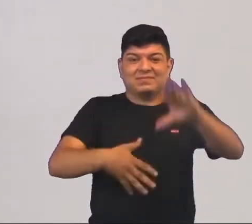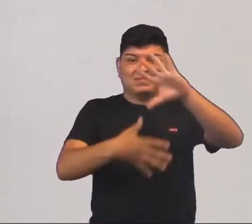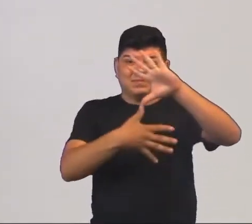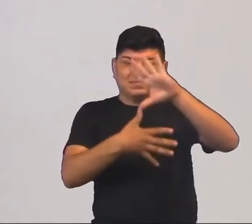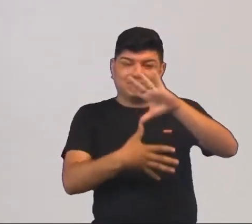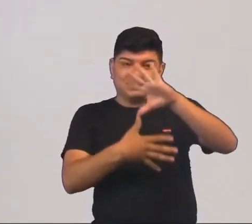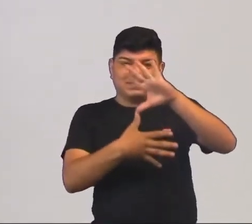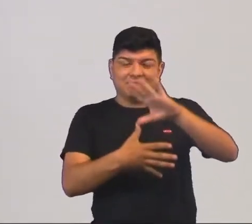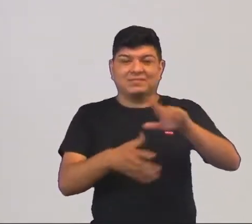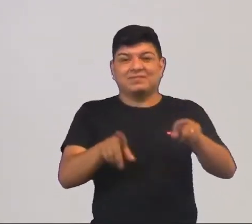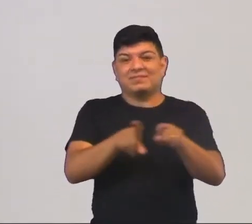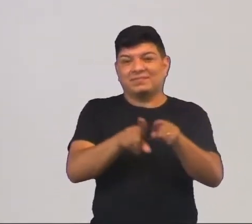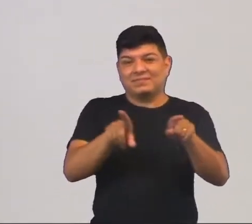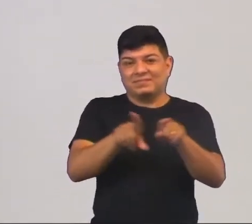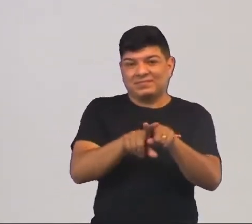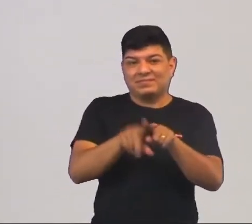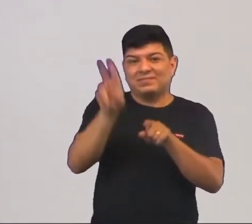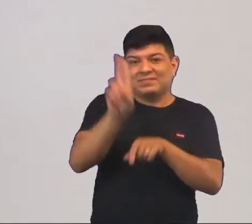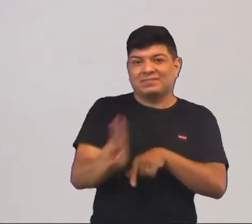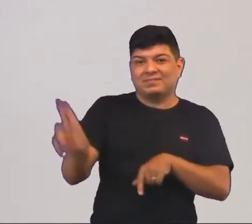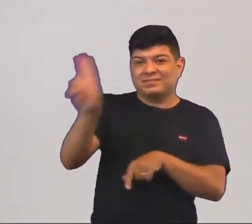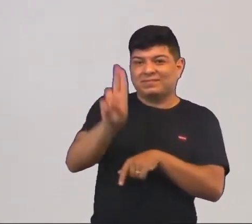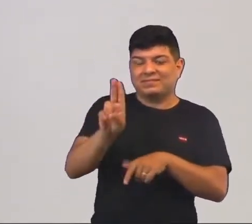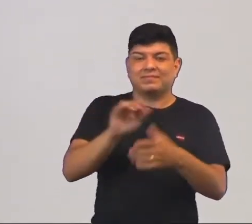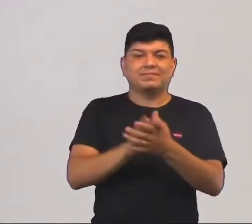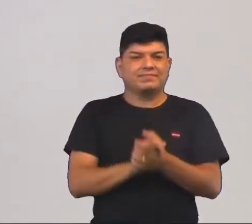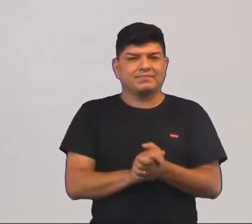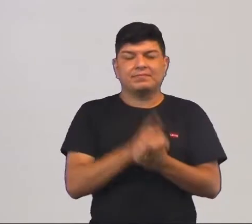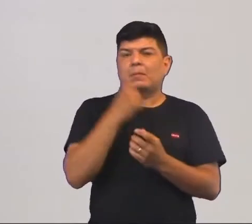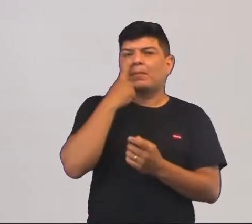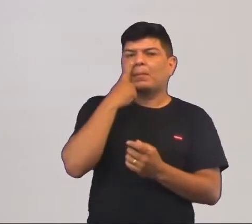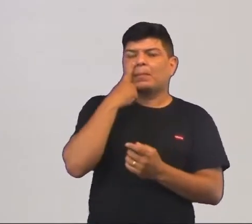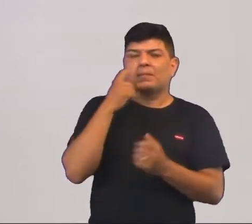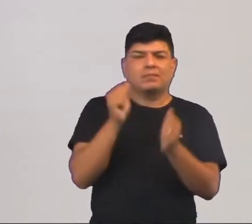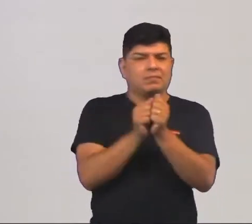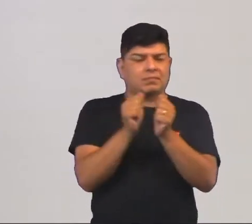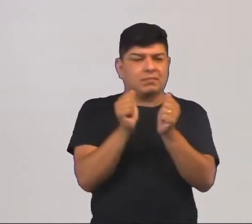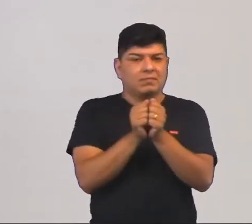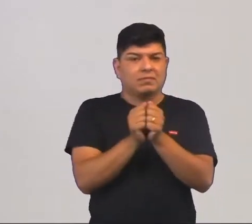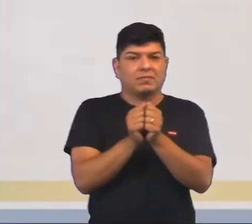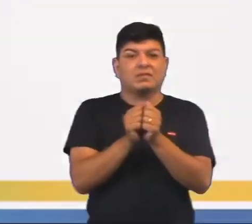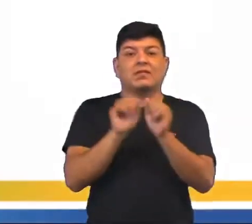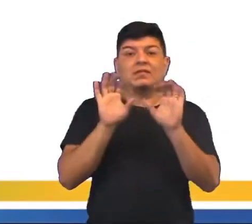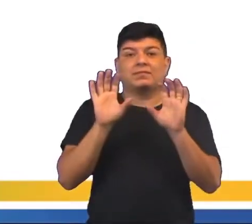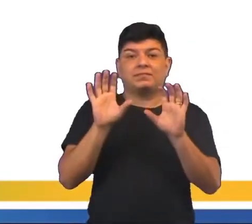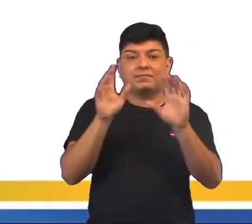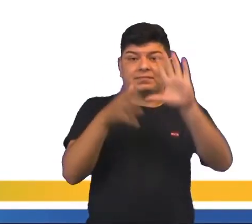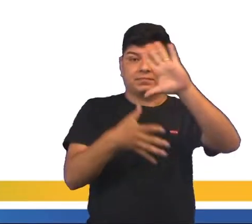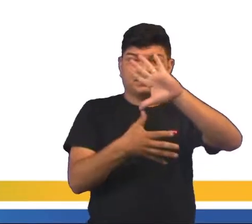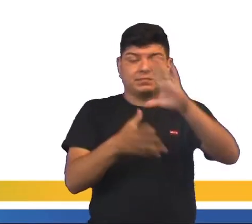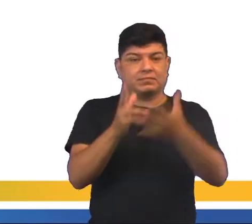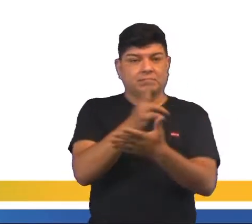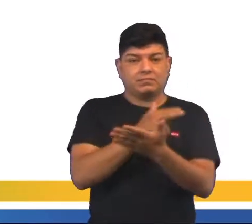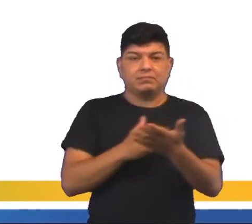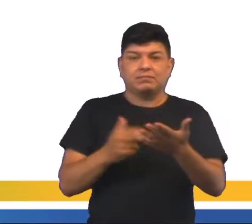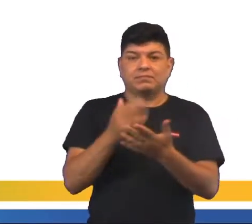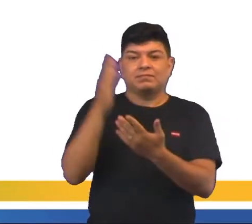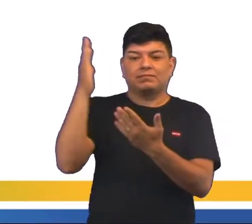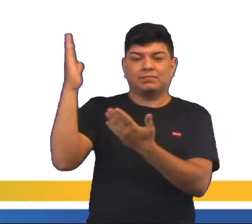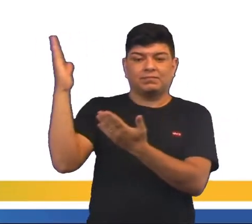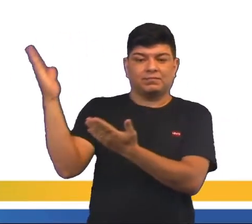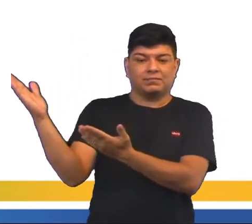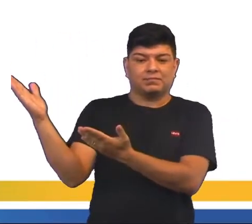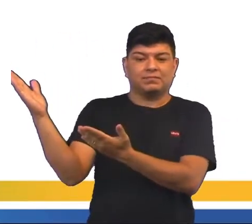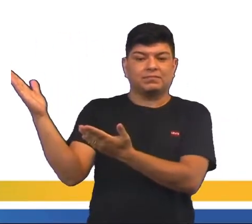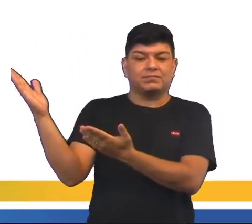Latina e sua utilização. Então veja só comigo a ilustração no mapa que vai mostrar